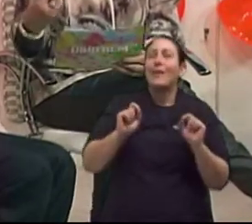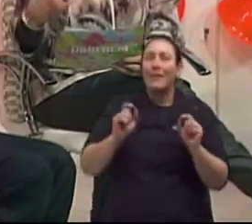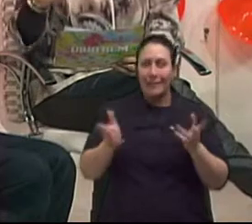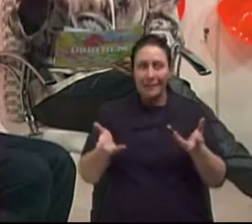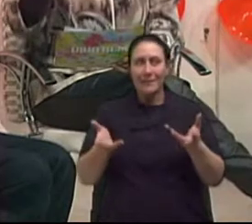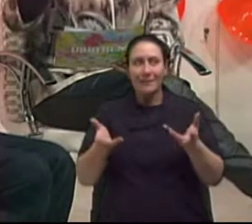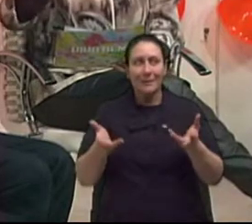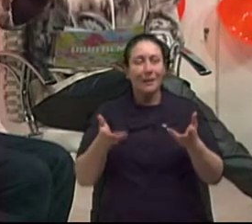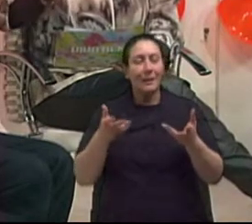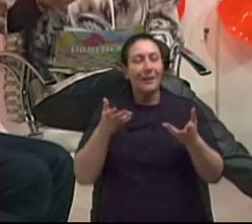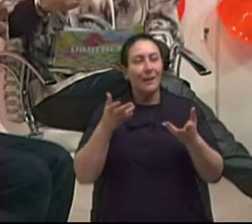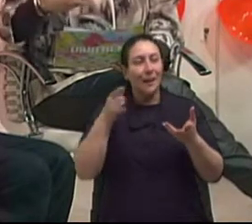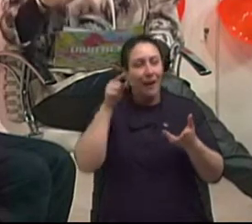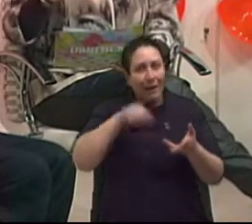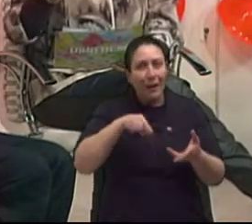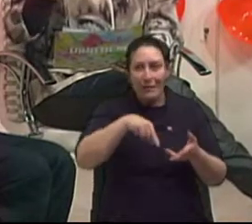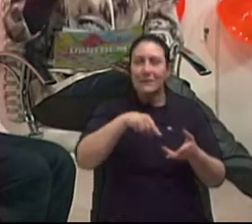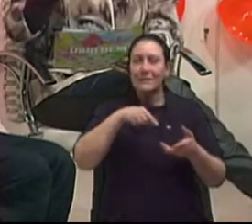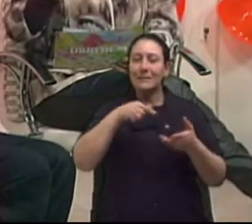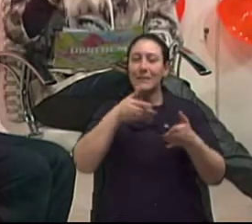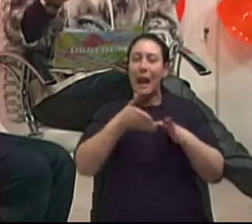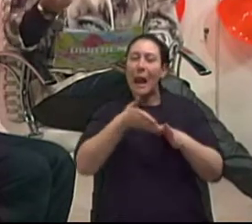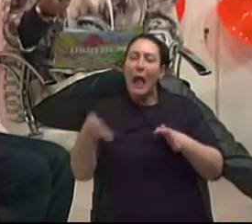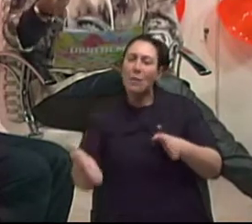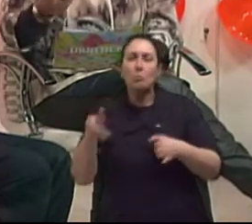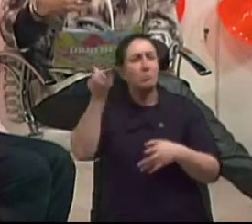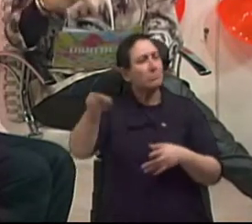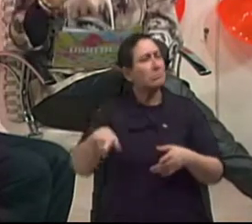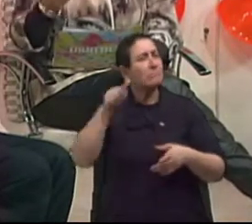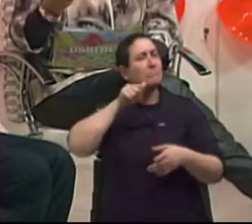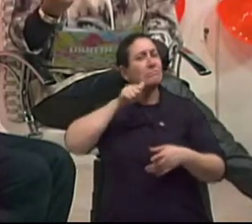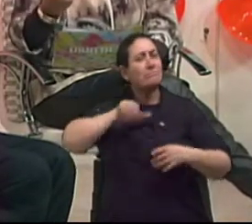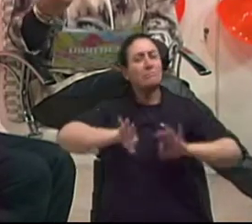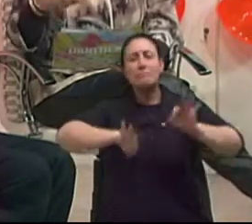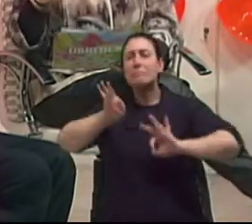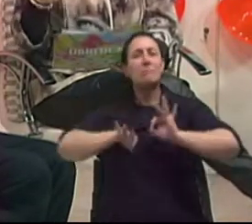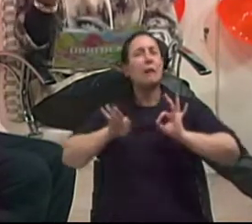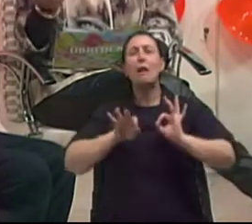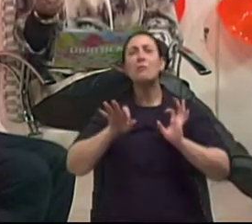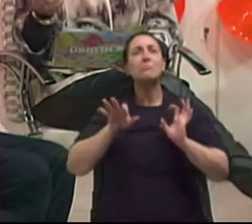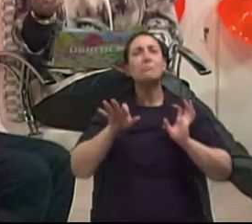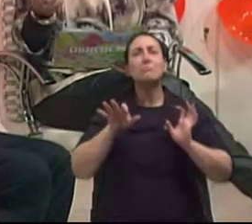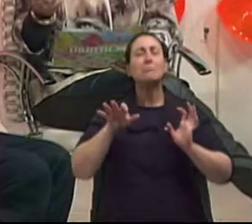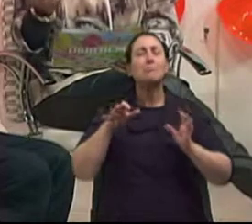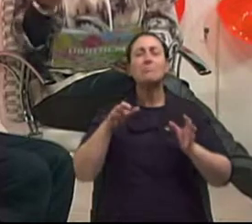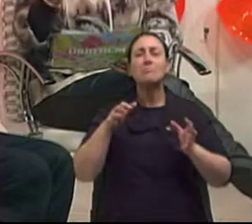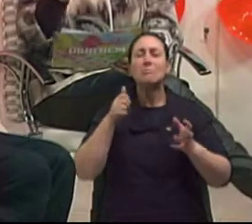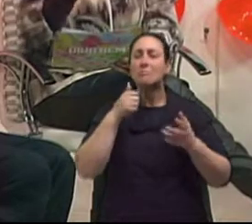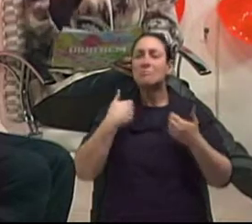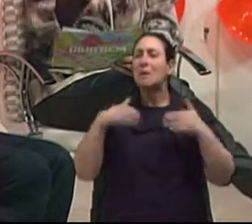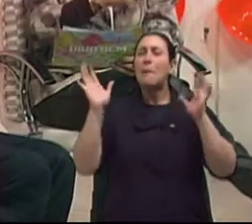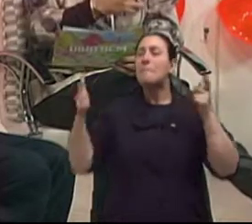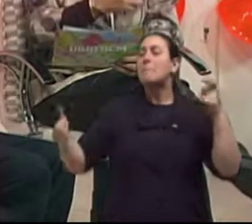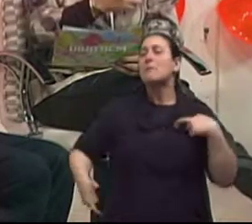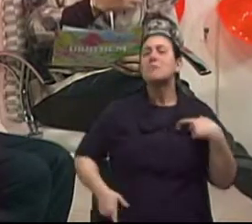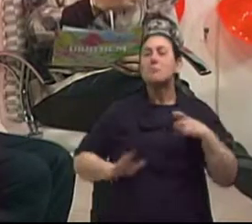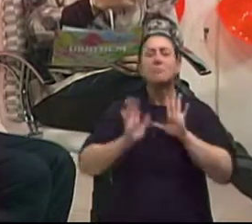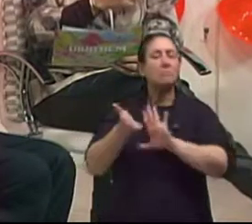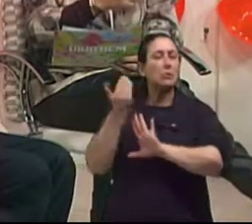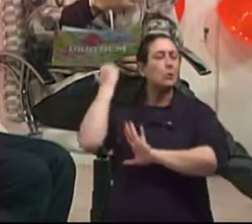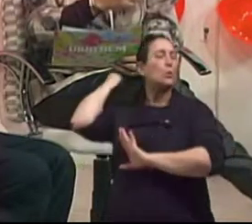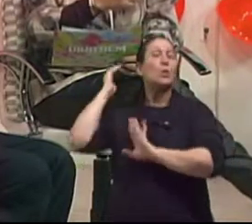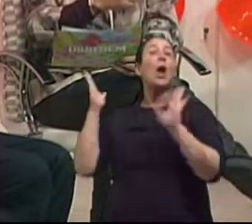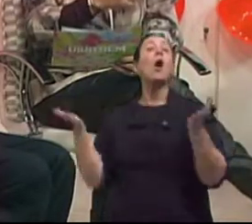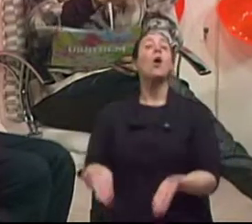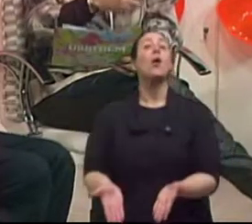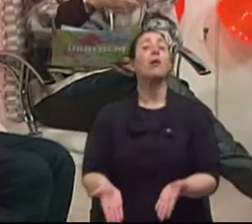esse lado emocional dela tão preparado para ser ela mesma, independente de ser Miss, faz com que ela aceite melhor o